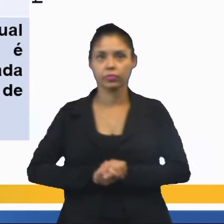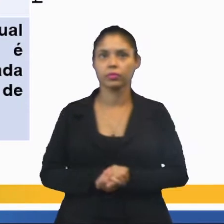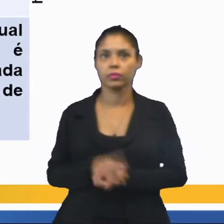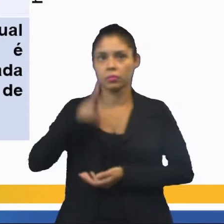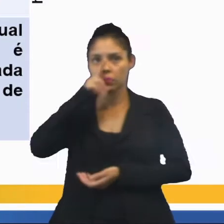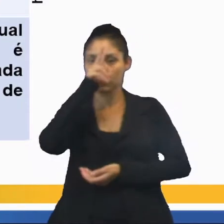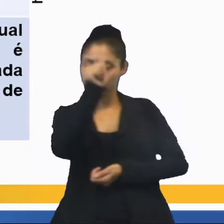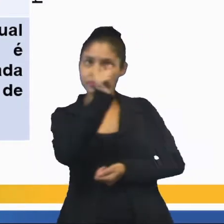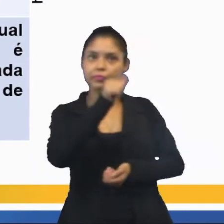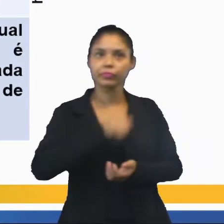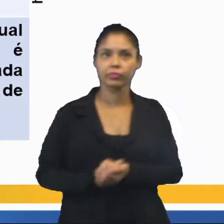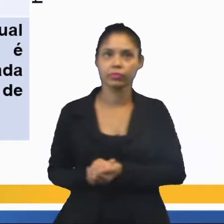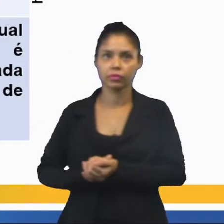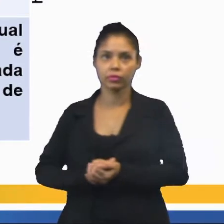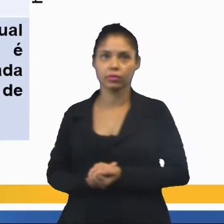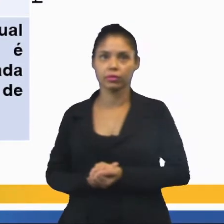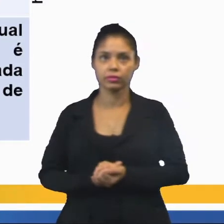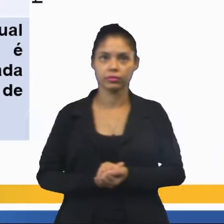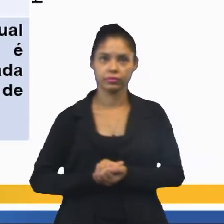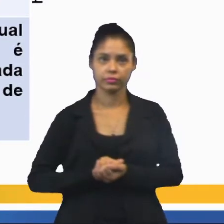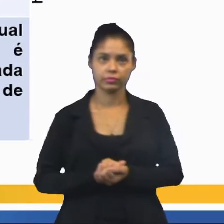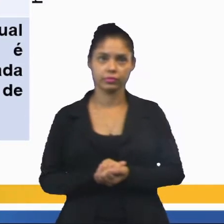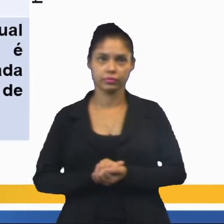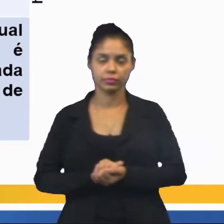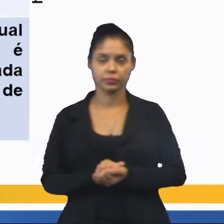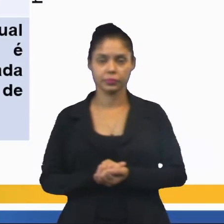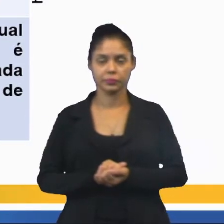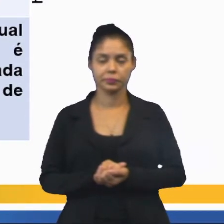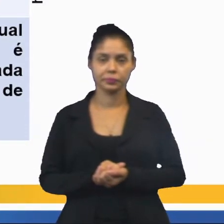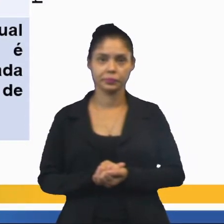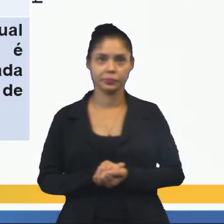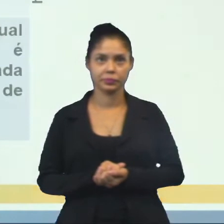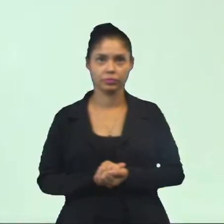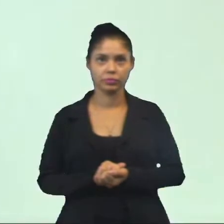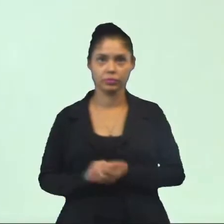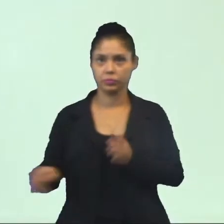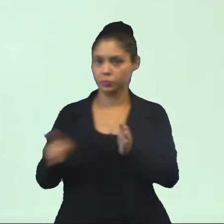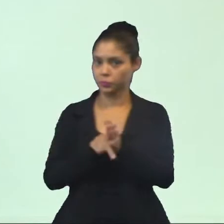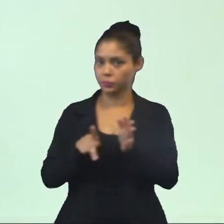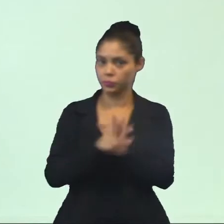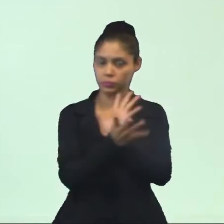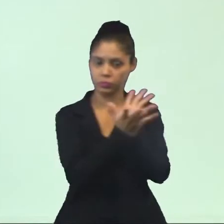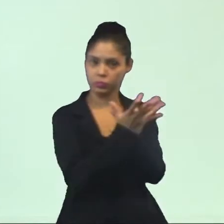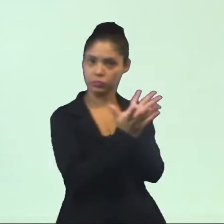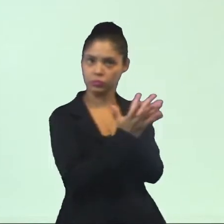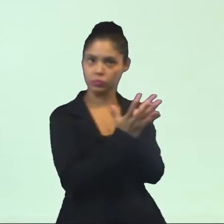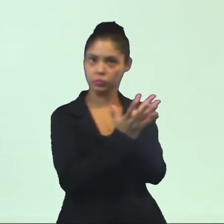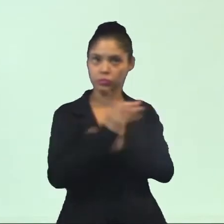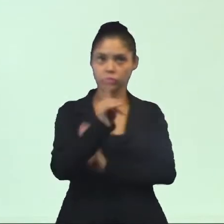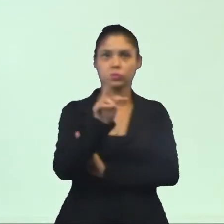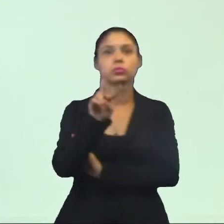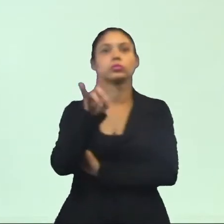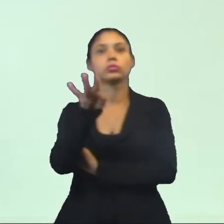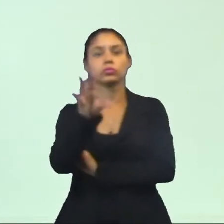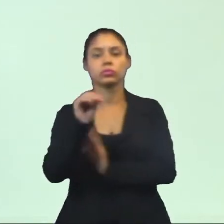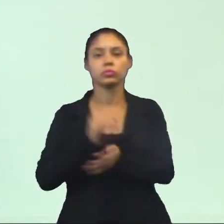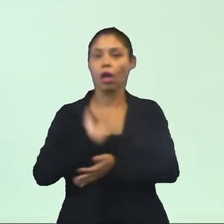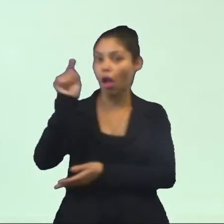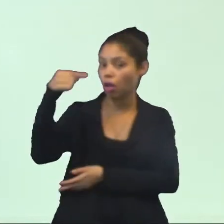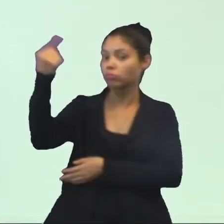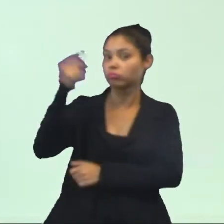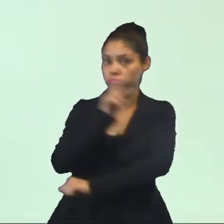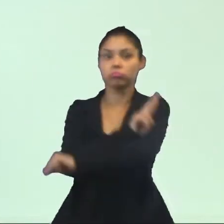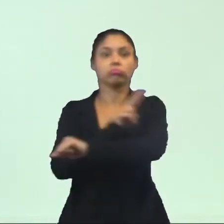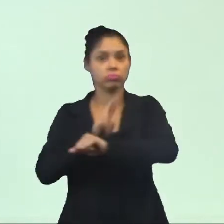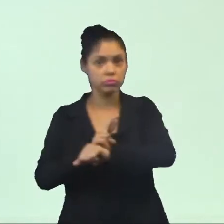fortalecem o pertencimento do devoto àquela religião,